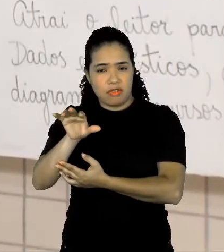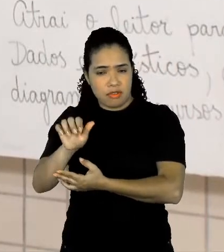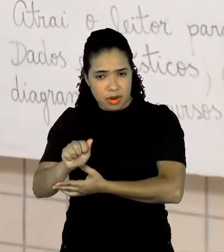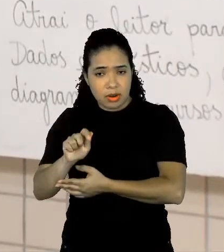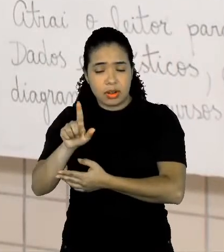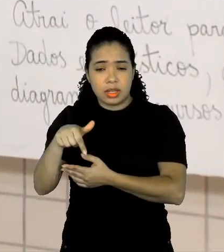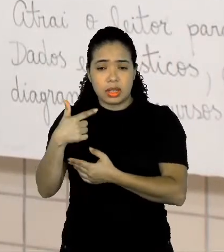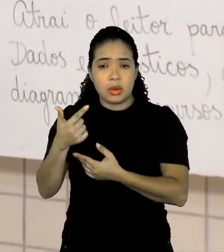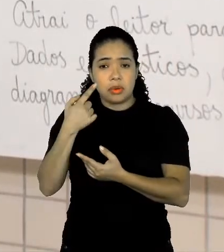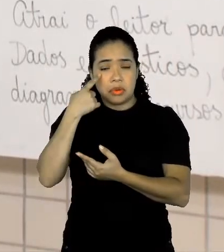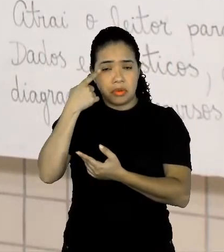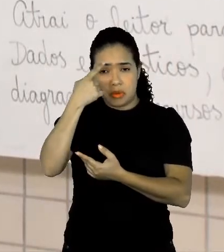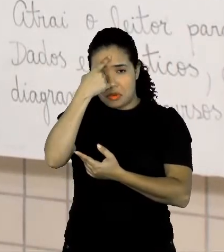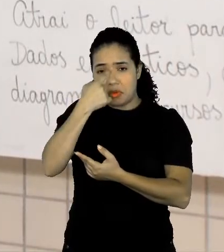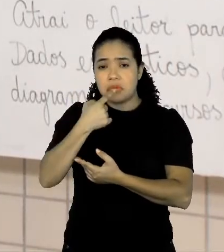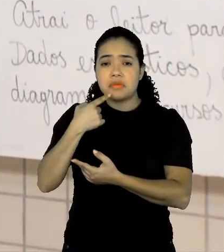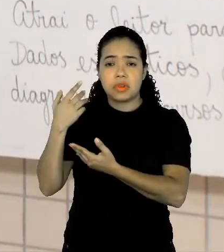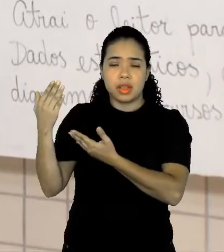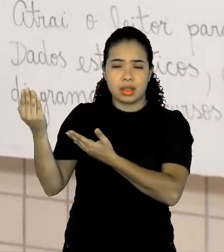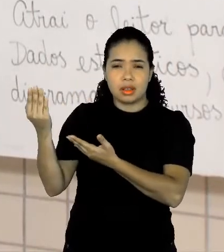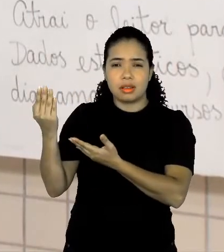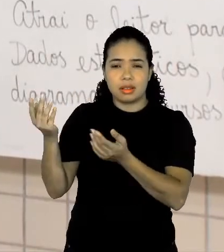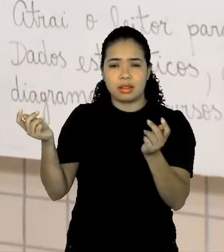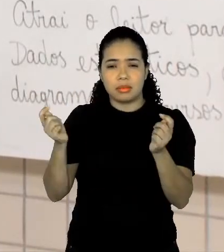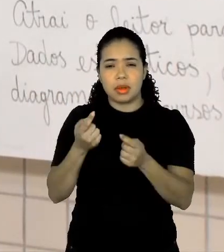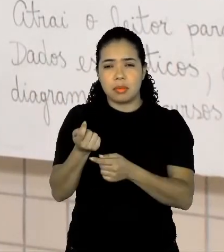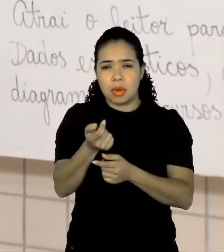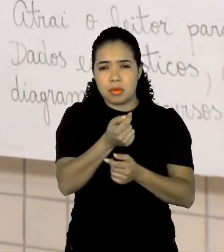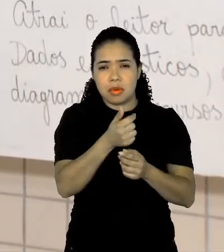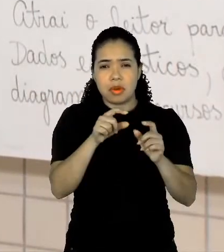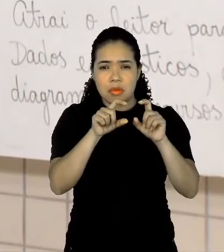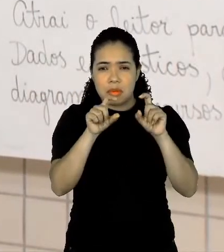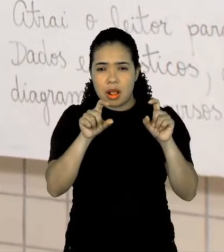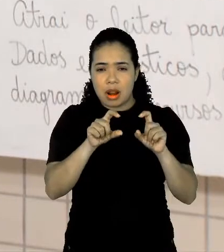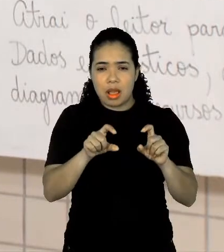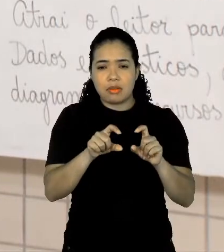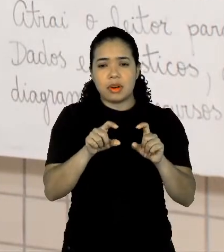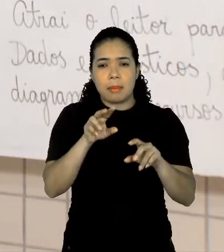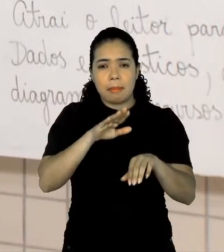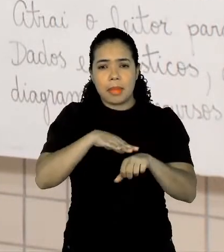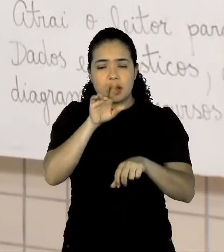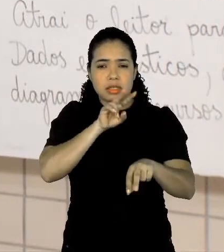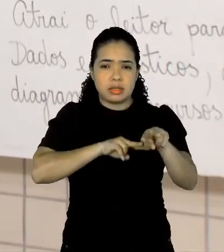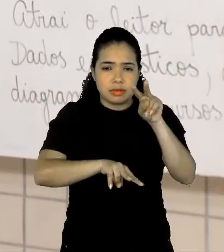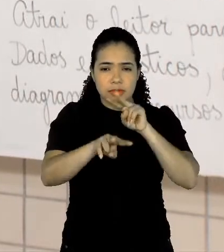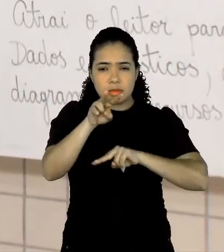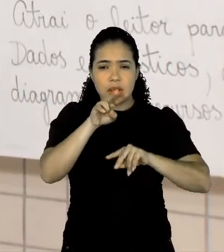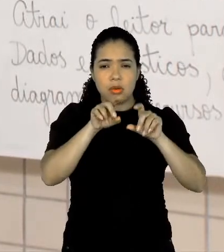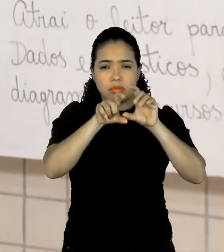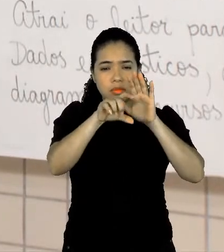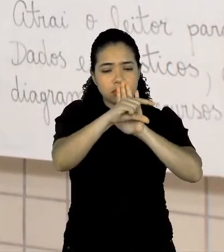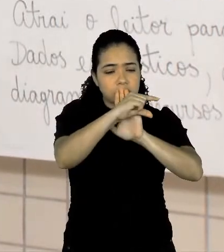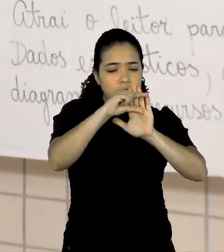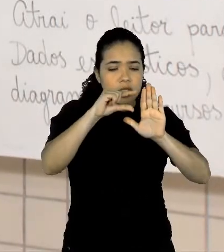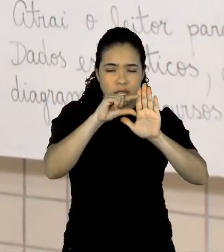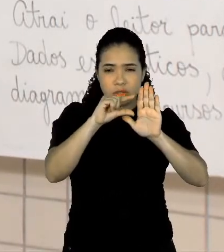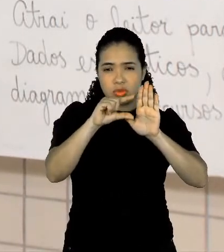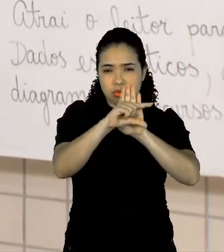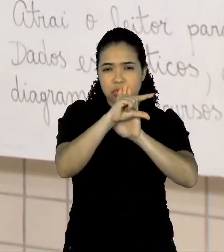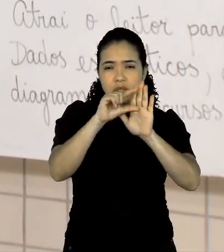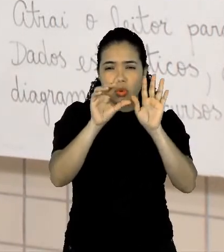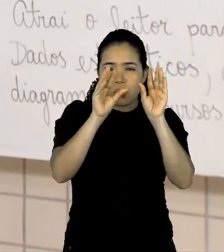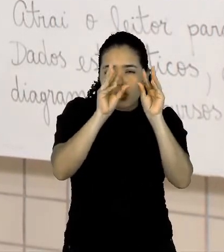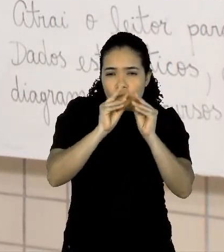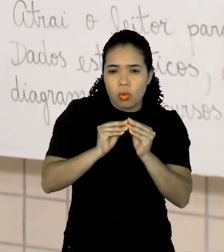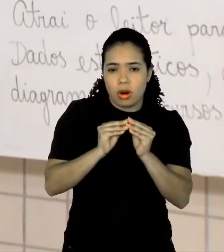infográfico, percebam que com poucas palavras, né, com um texto verbal bem sucinto e com as imagens,